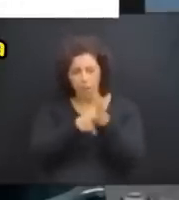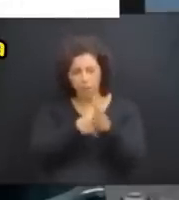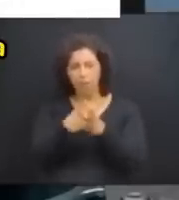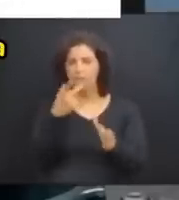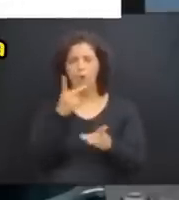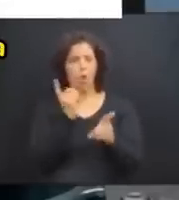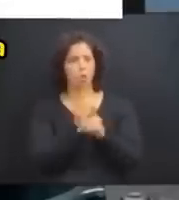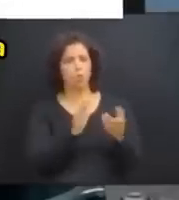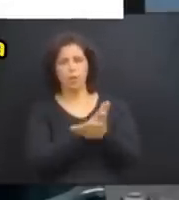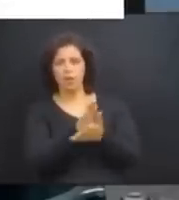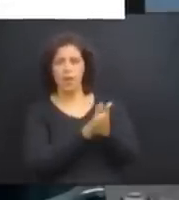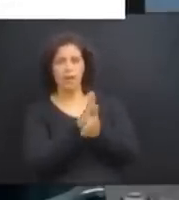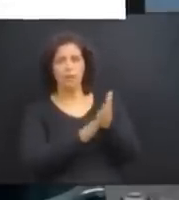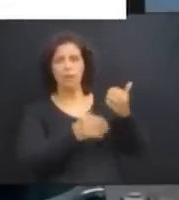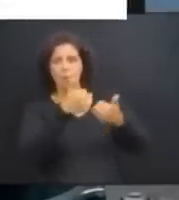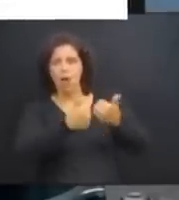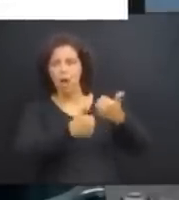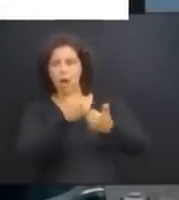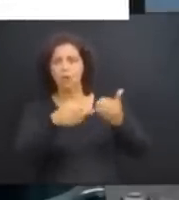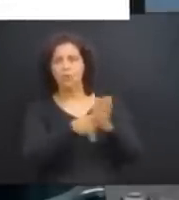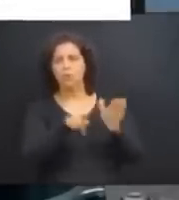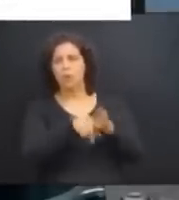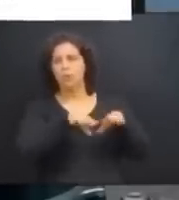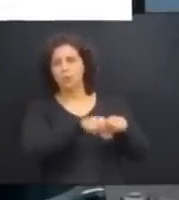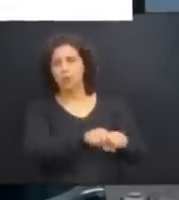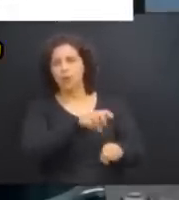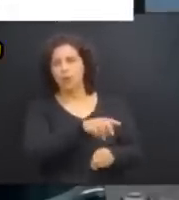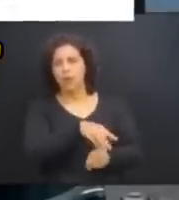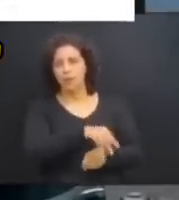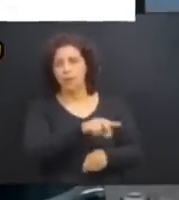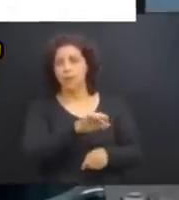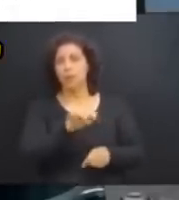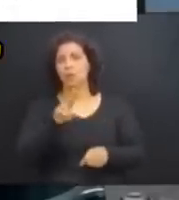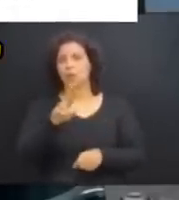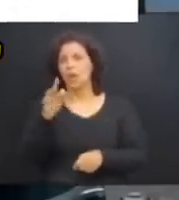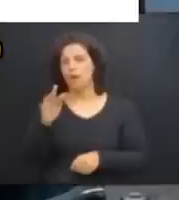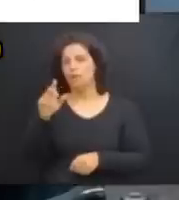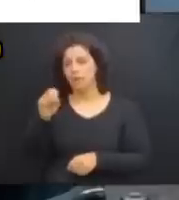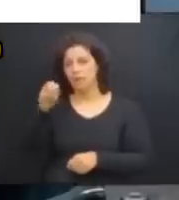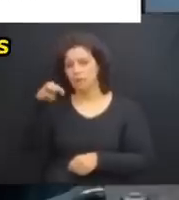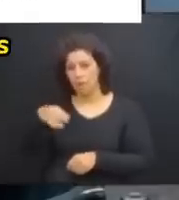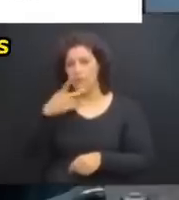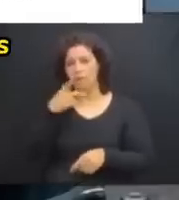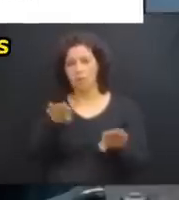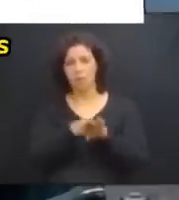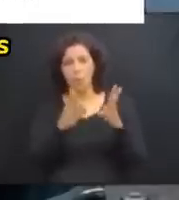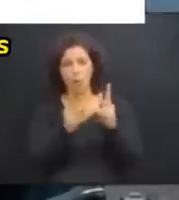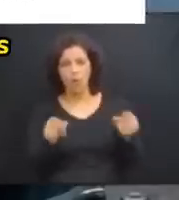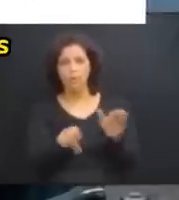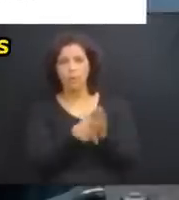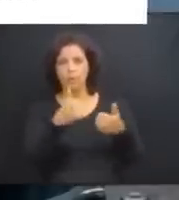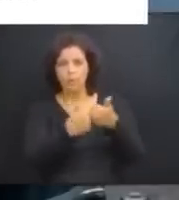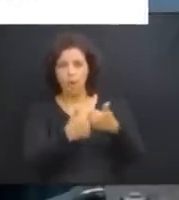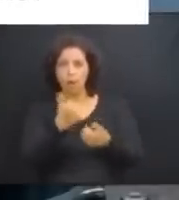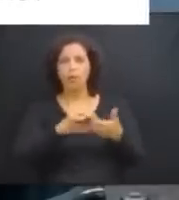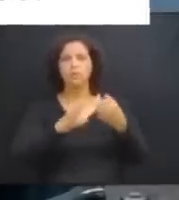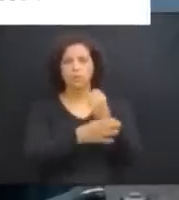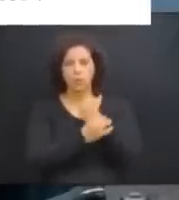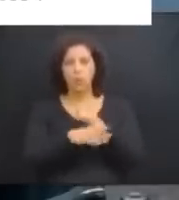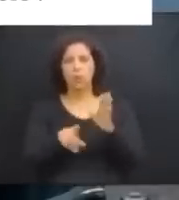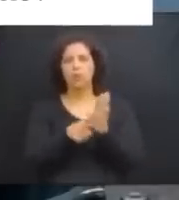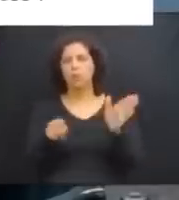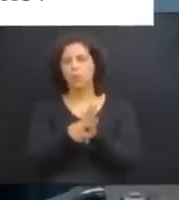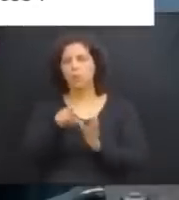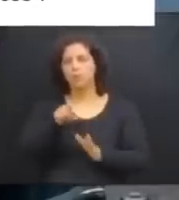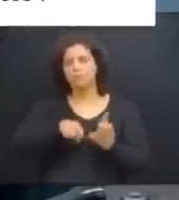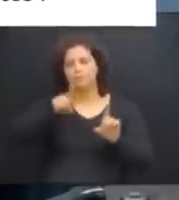foram identificados na amostra. Em nota, a UFSM, além de ter confirmado a eficiência, qualidade e segurança reconhecidas pelo Inmetro,